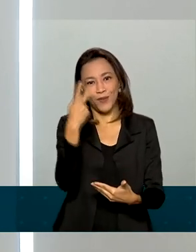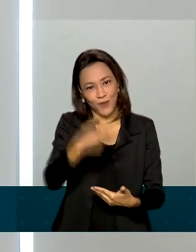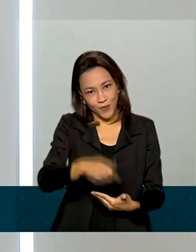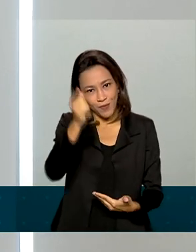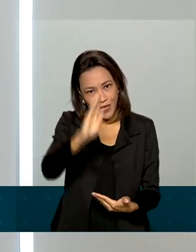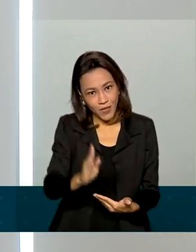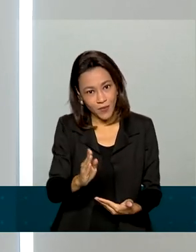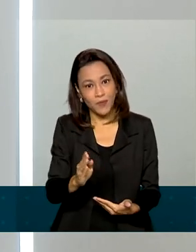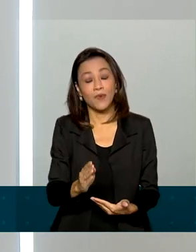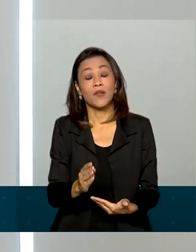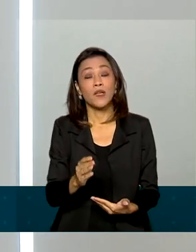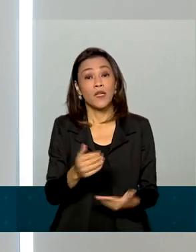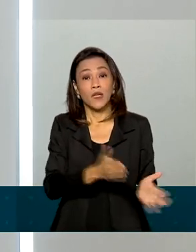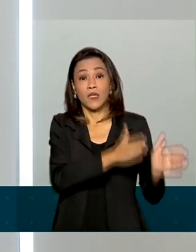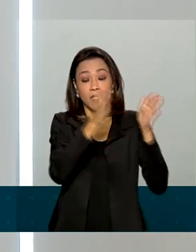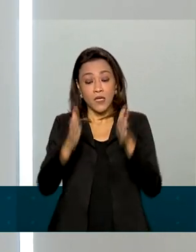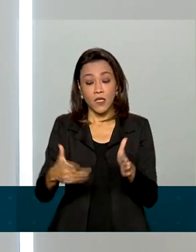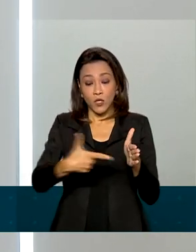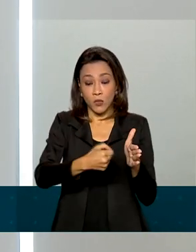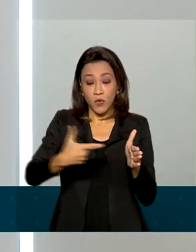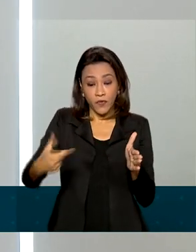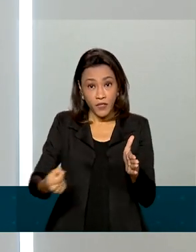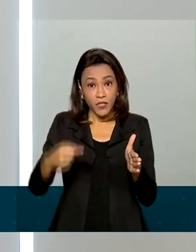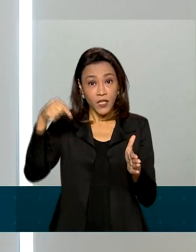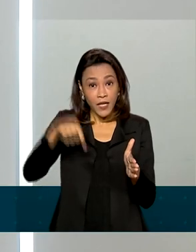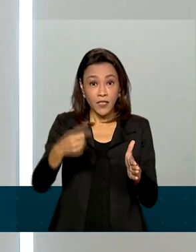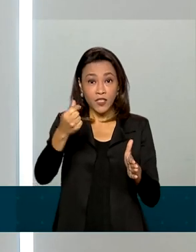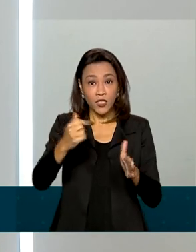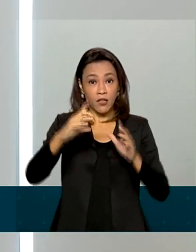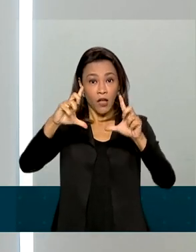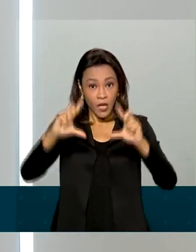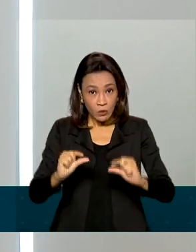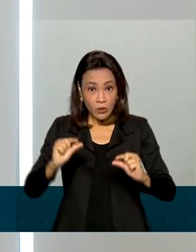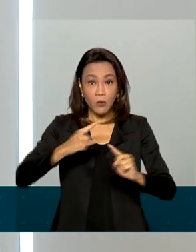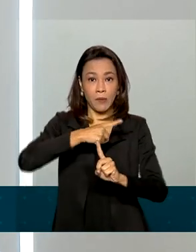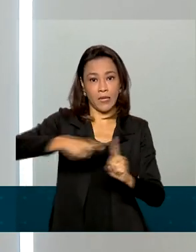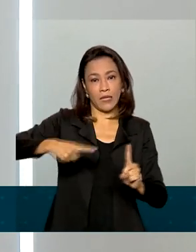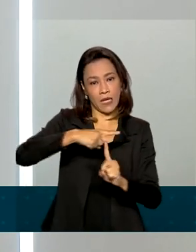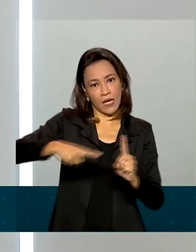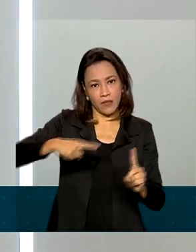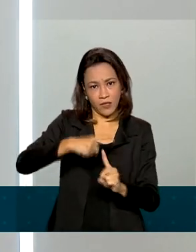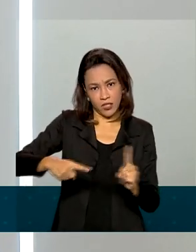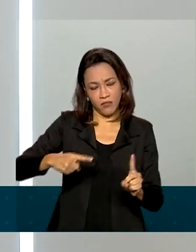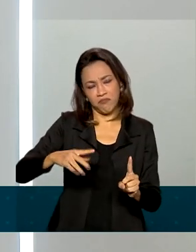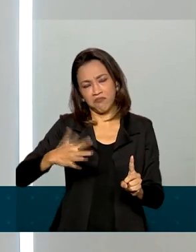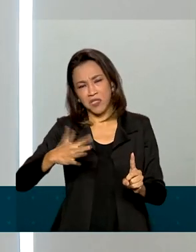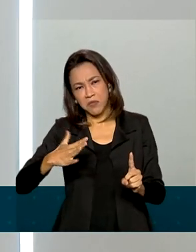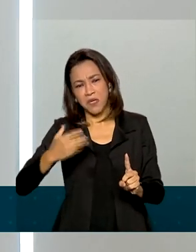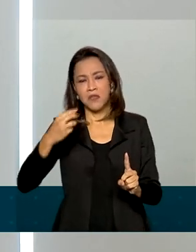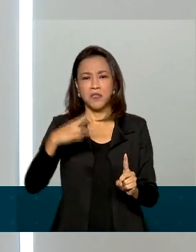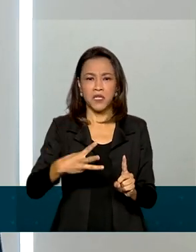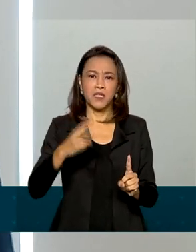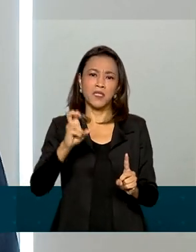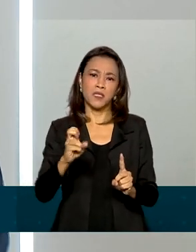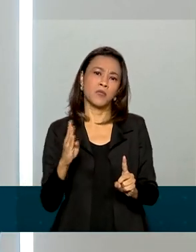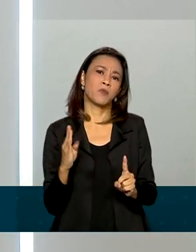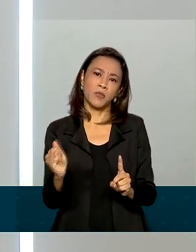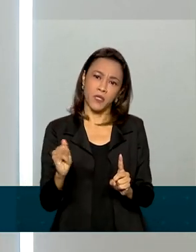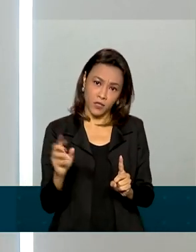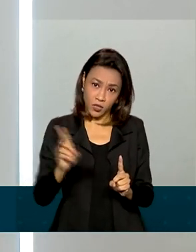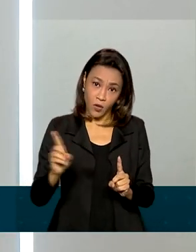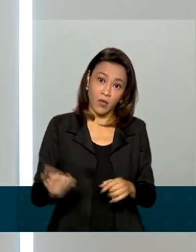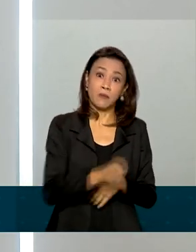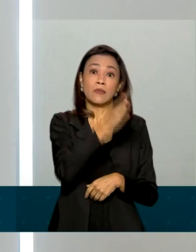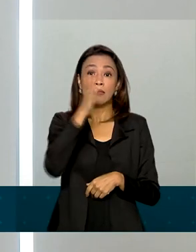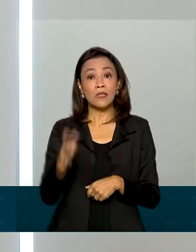Em 2020, no ano da Covid, esses investimentos caíram pela metade para alguma coisa em torno de 35 bilhões de dólares. E a